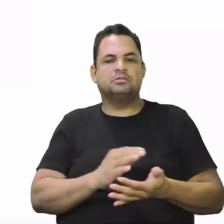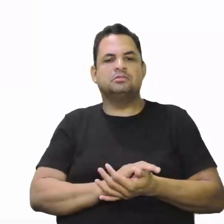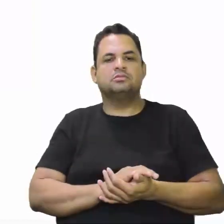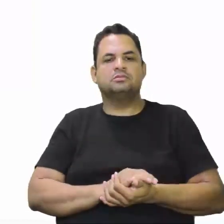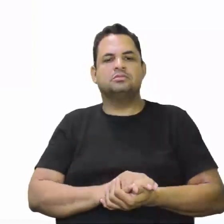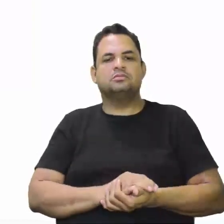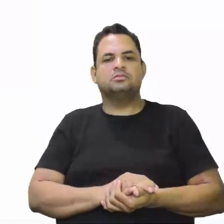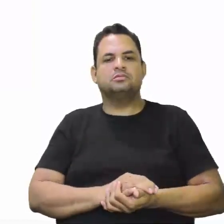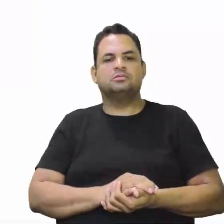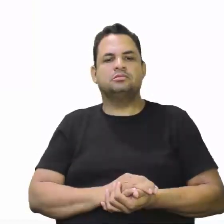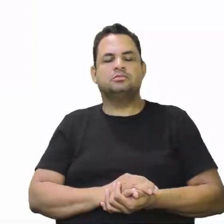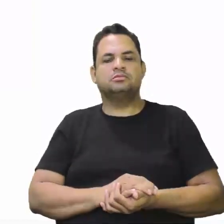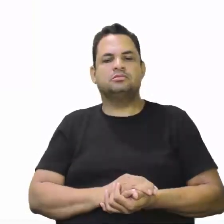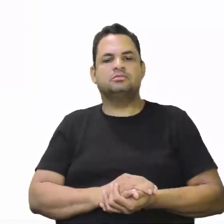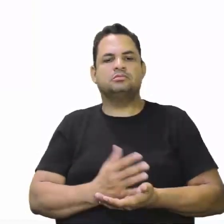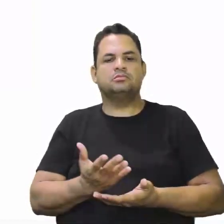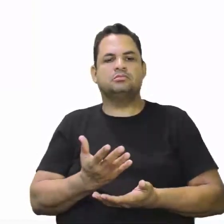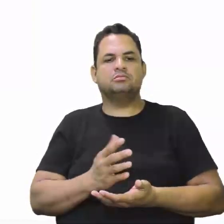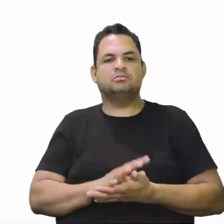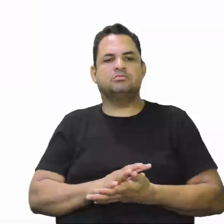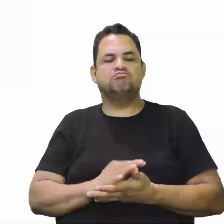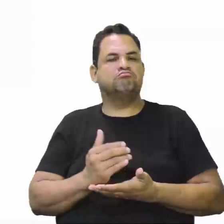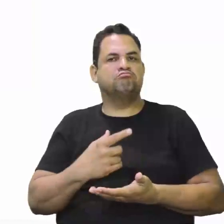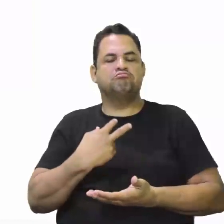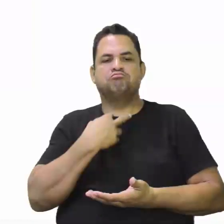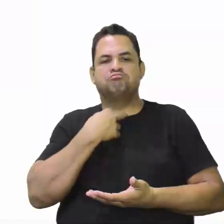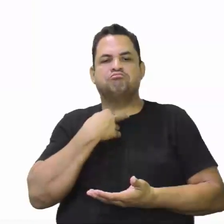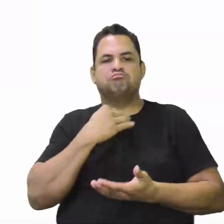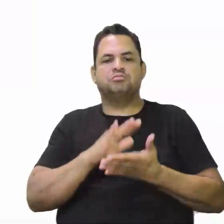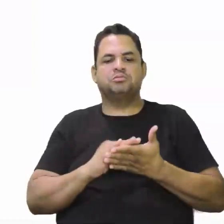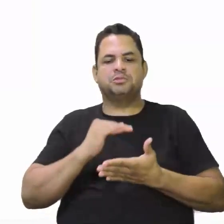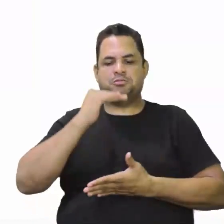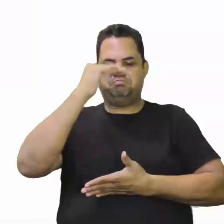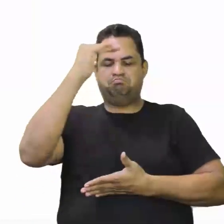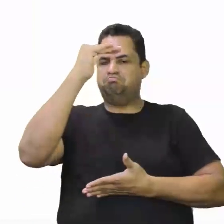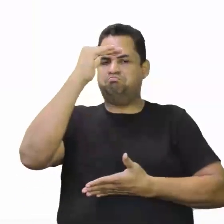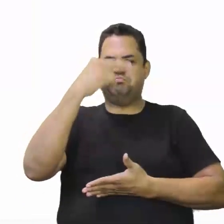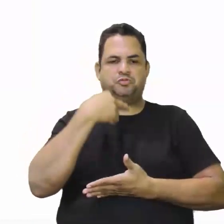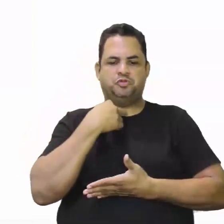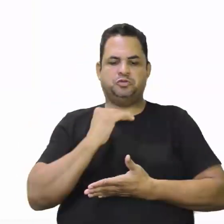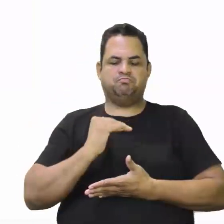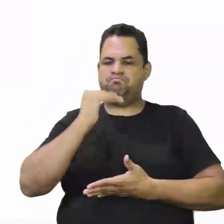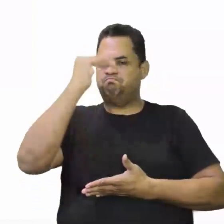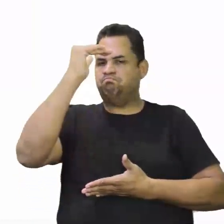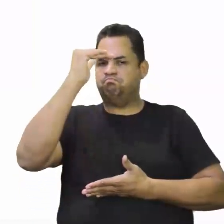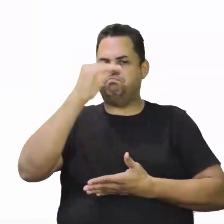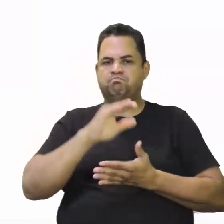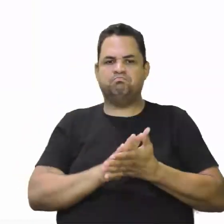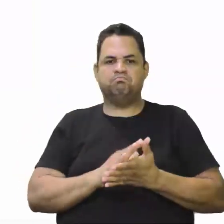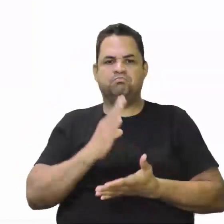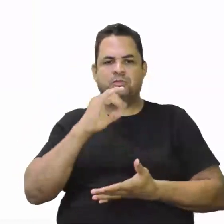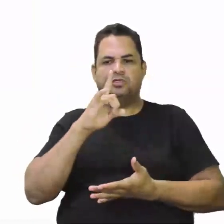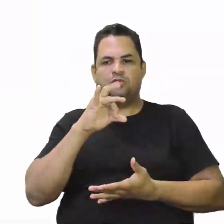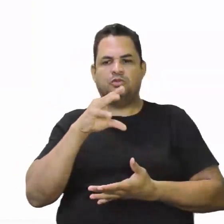Eles não poderiam ter altos cargos igualmente os chapetones. Os crioulos não podiam.